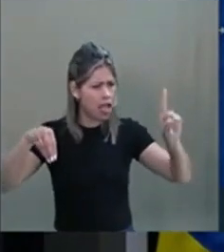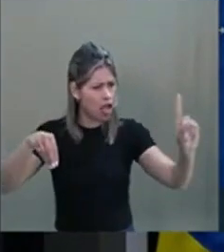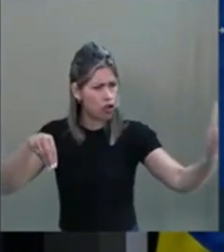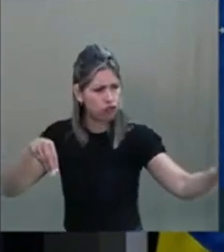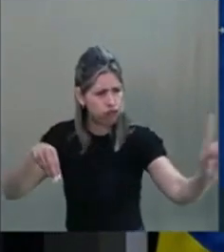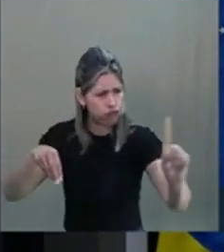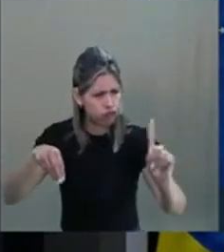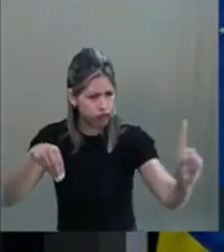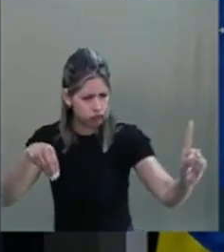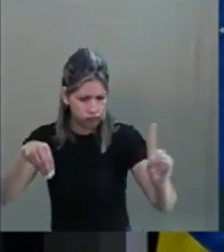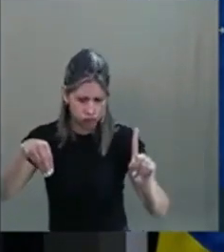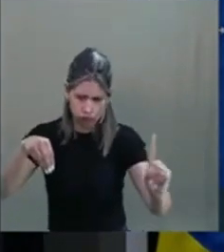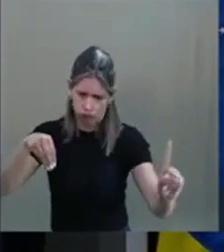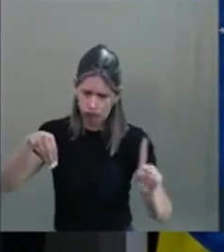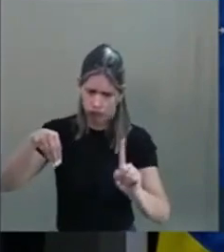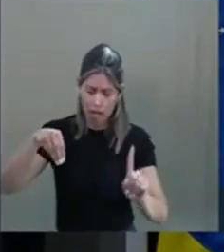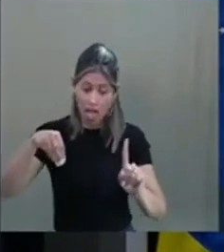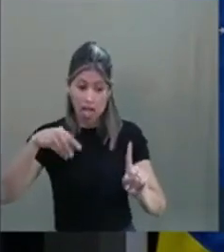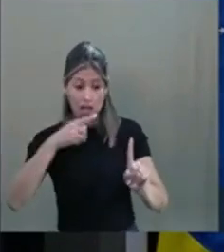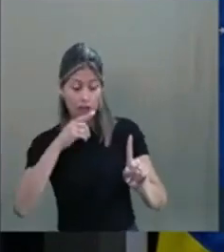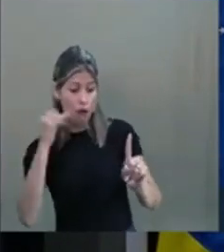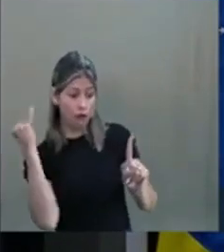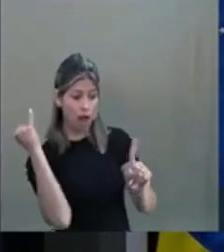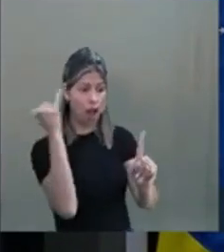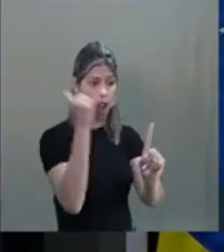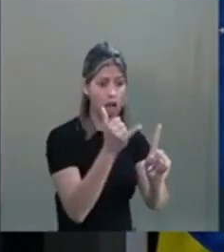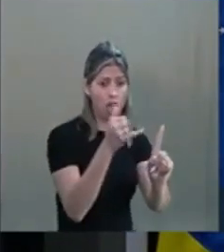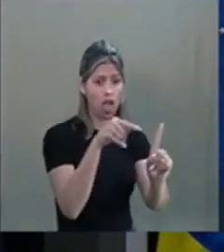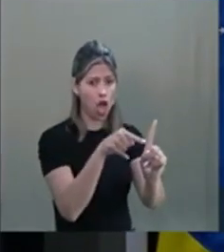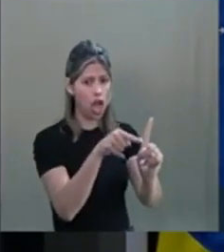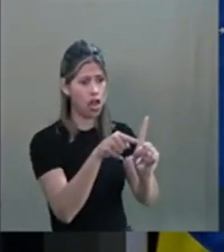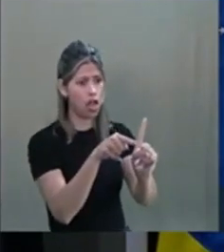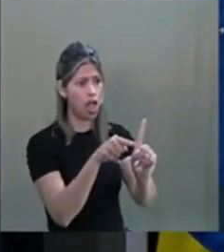alemão. E eu falei, olha, você tem que fazer isso, tem que fazer aquilo, Bert.